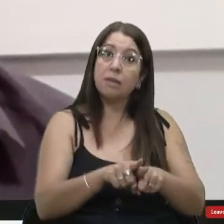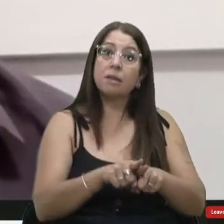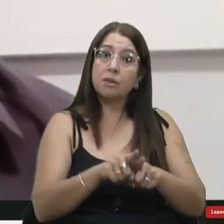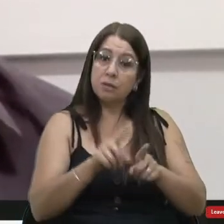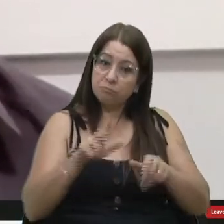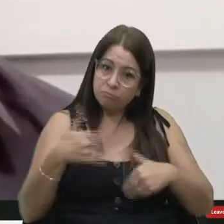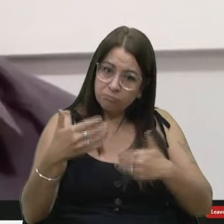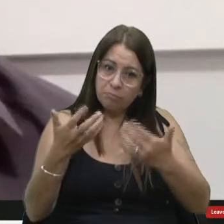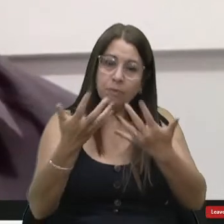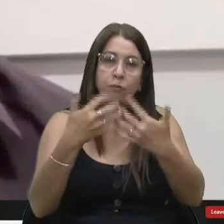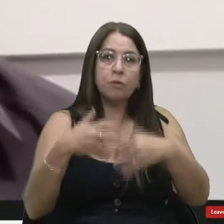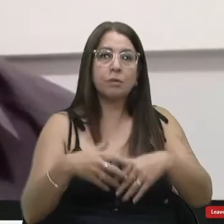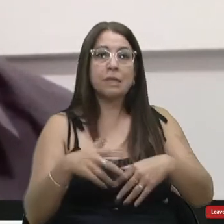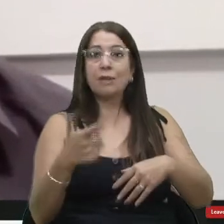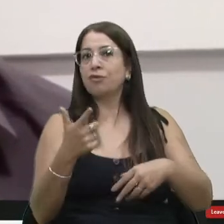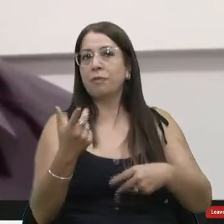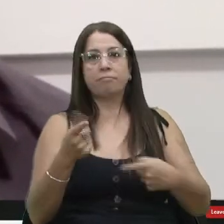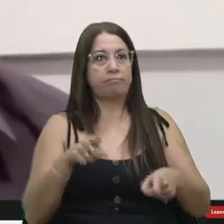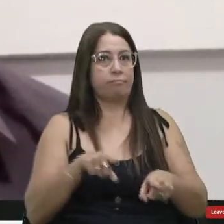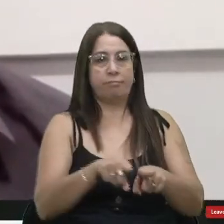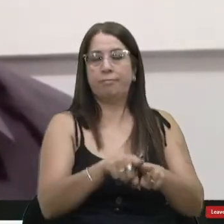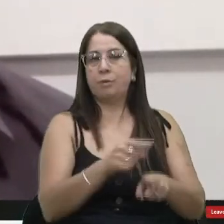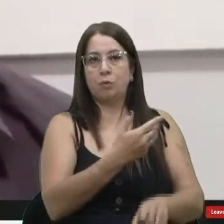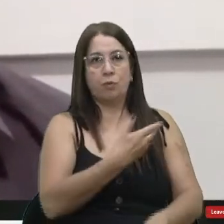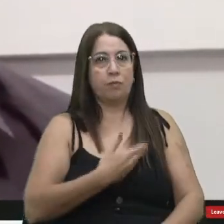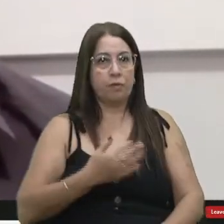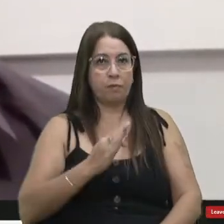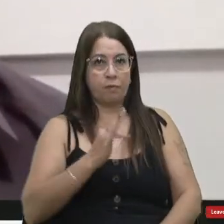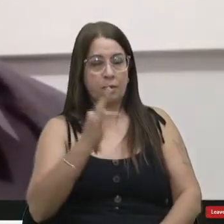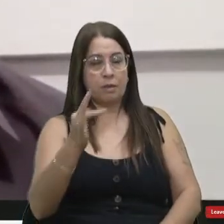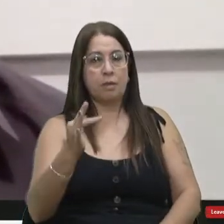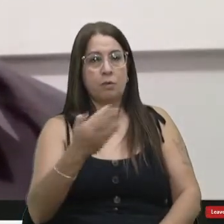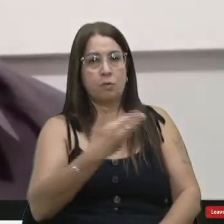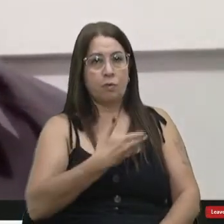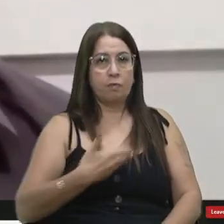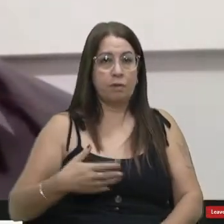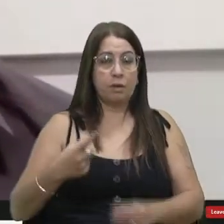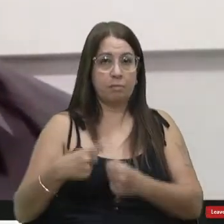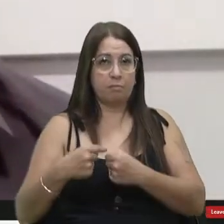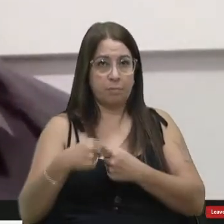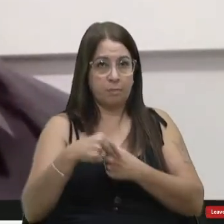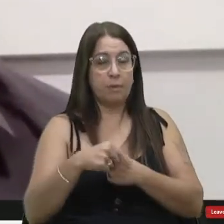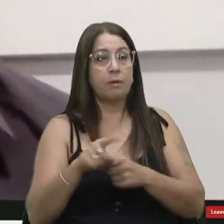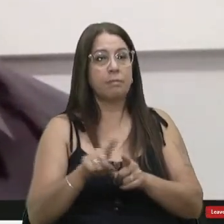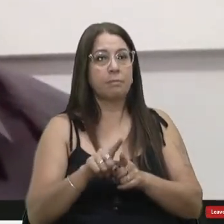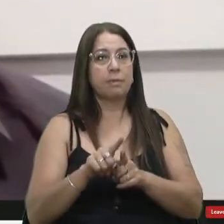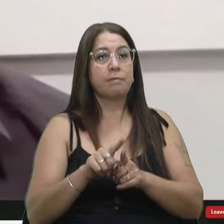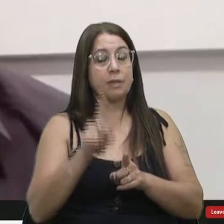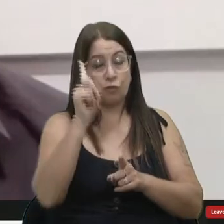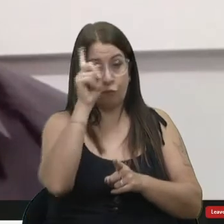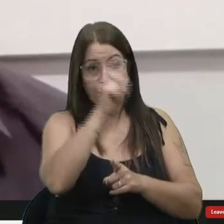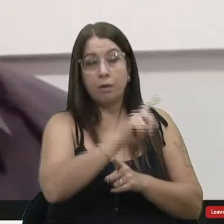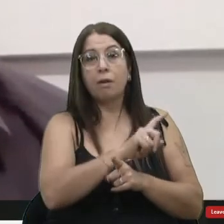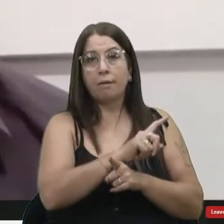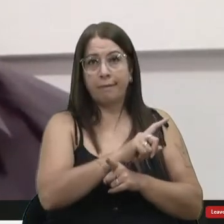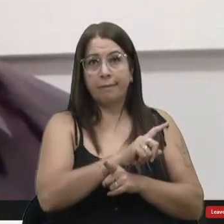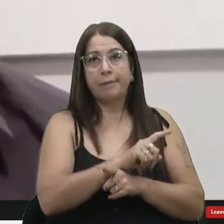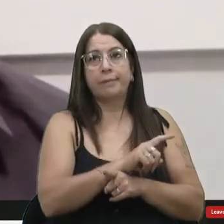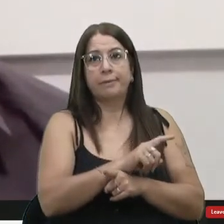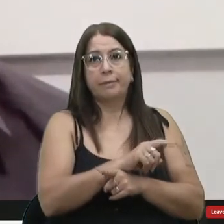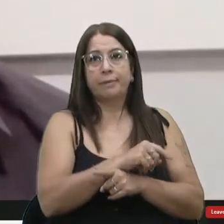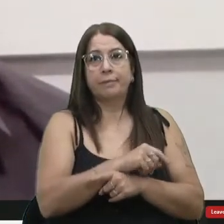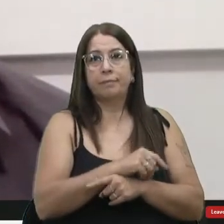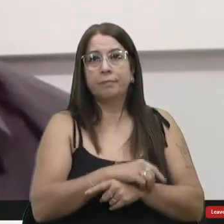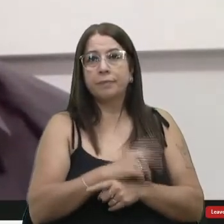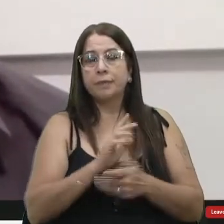funcionam. Agora, se não tiver parceria do governo federal com o governo municipal, vai ser dificuldade muito grande como